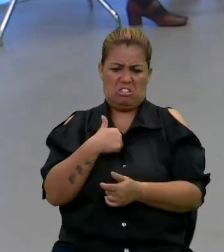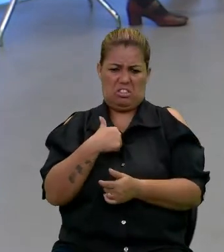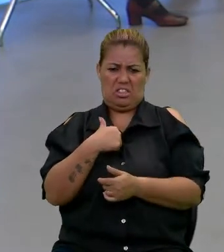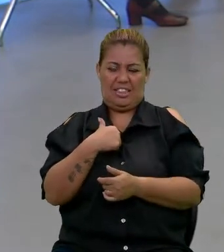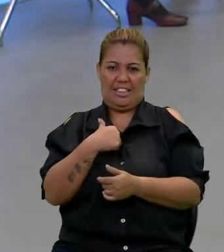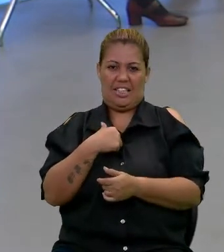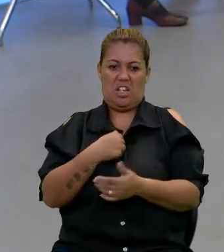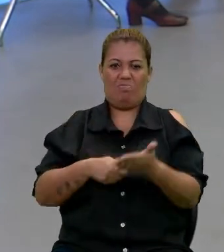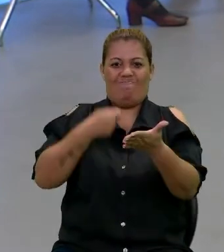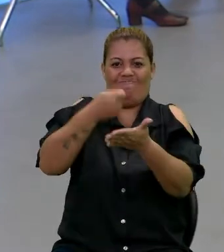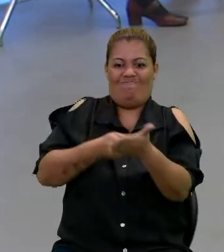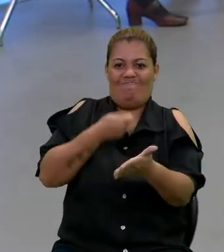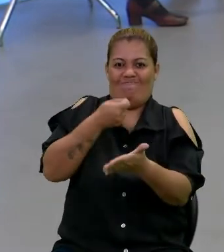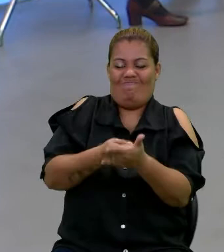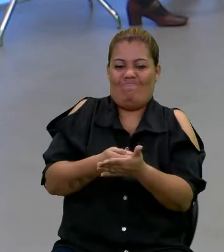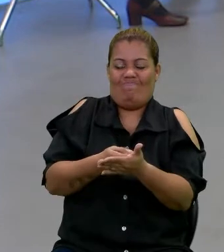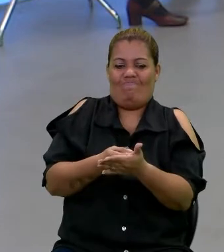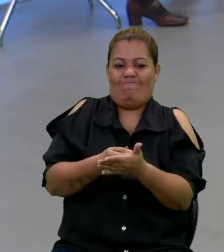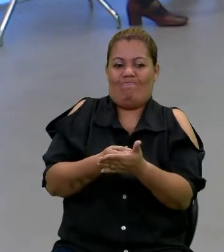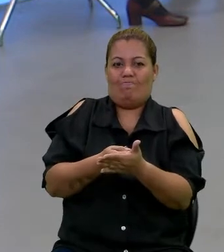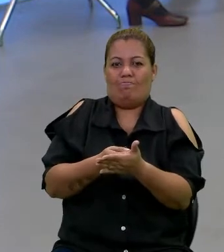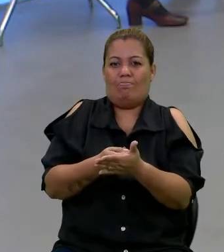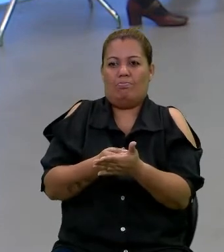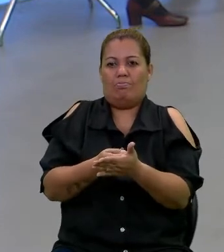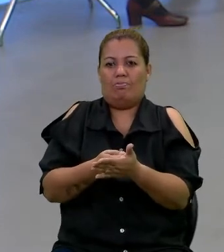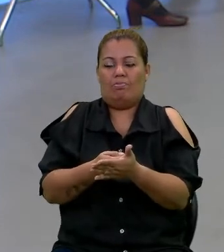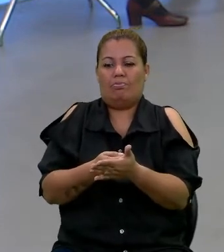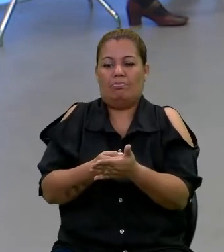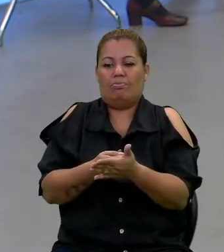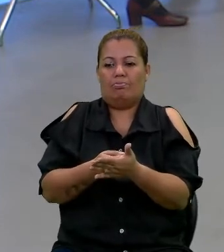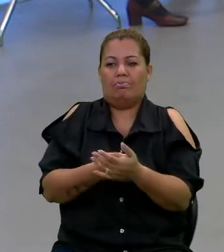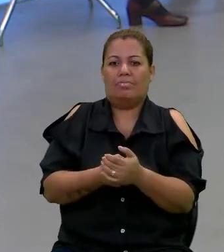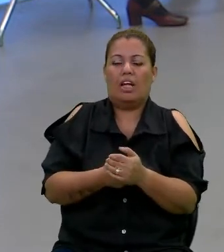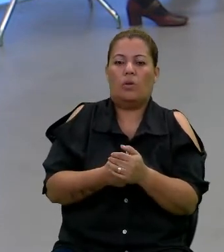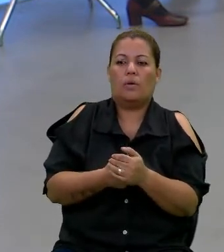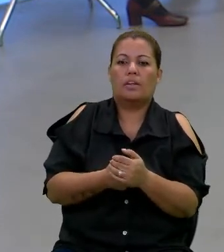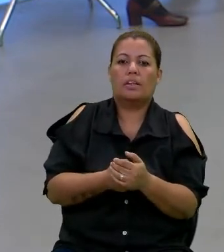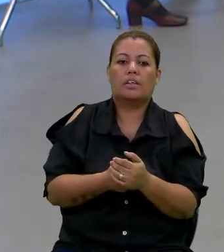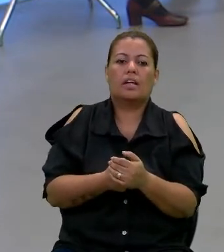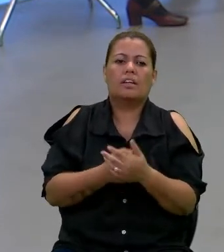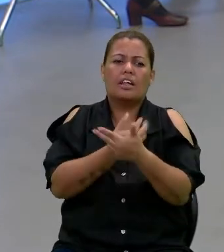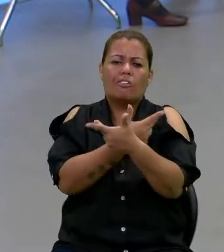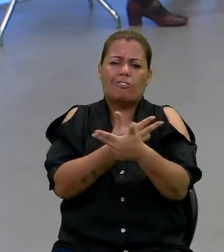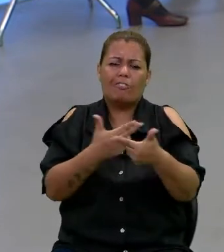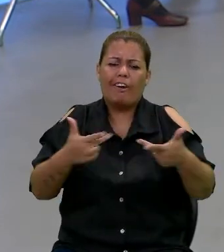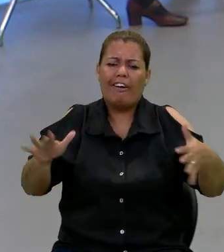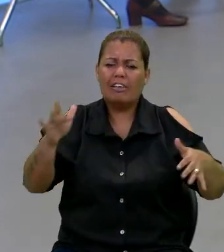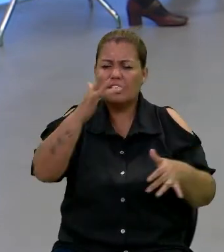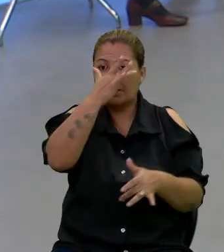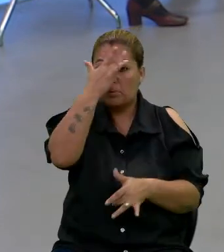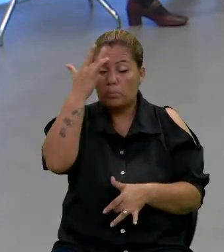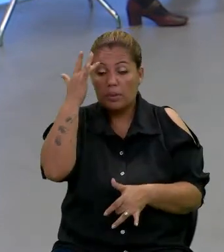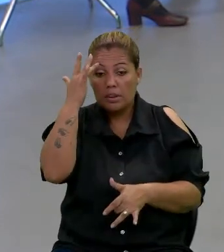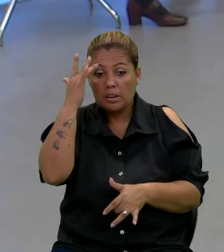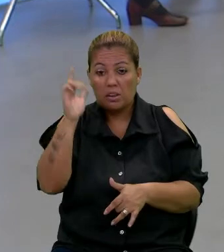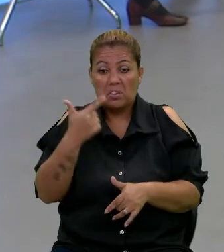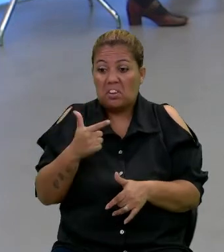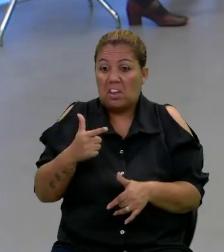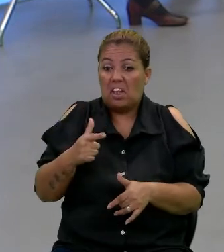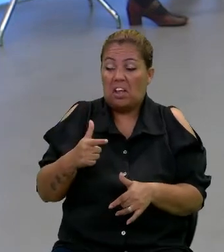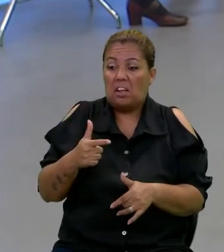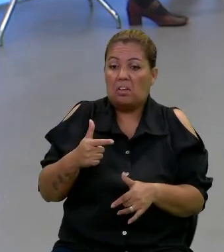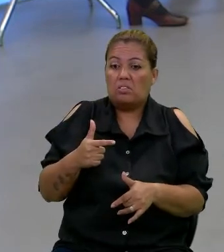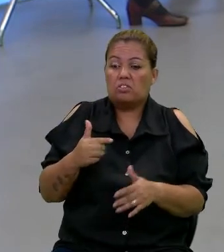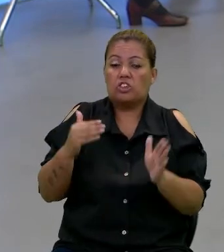só eu na luta, era eu, existem muitas outras pessoas que não tinham a